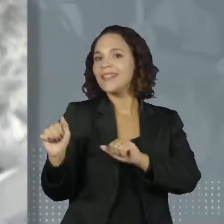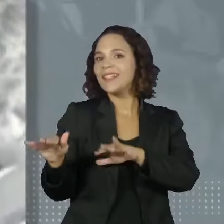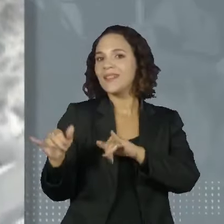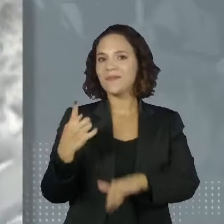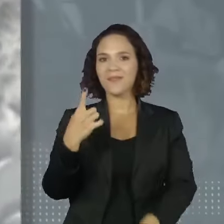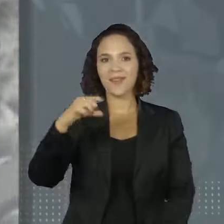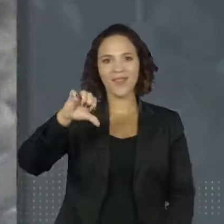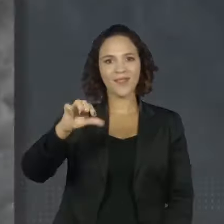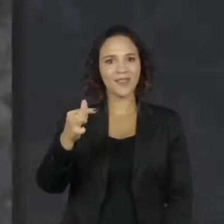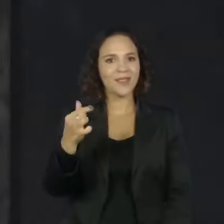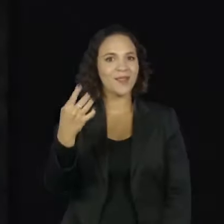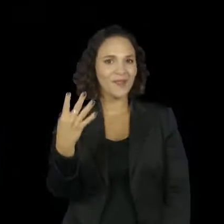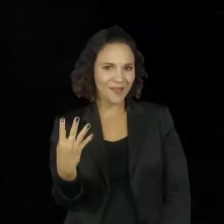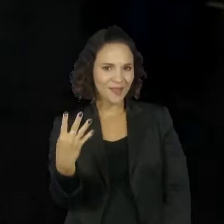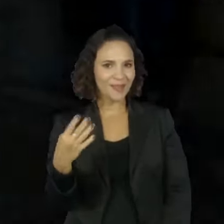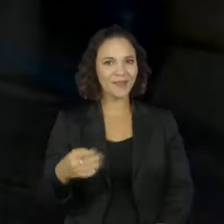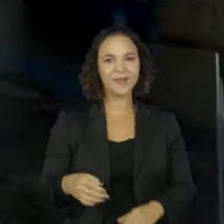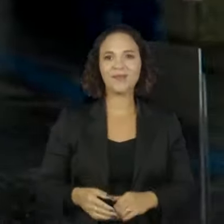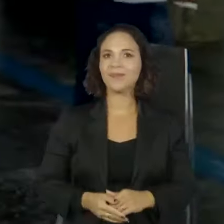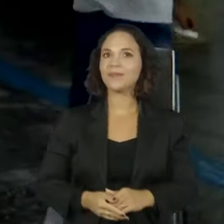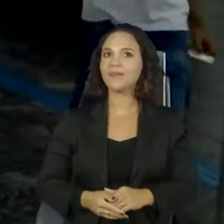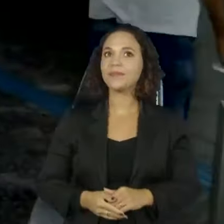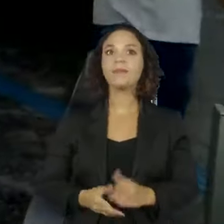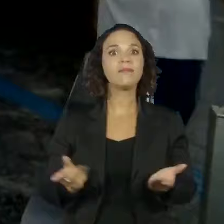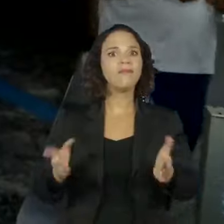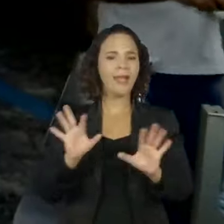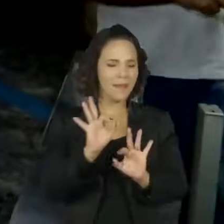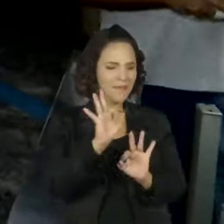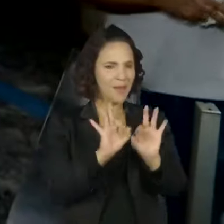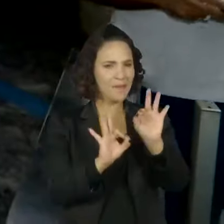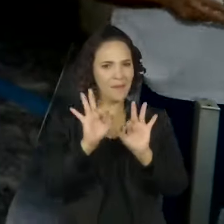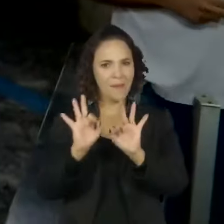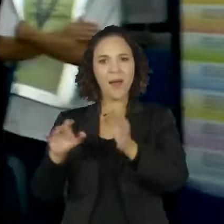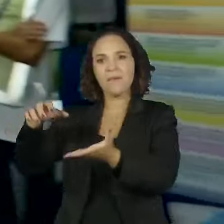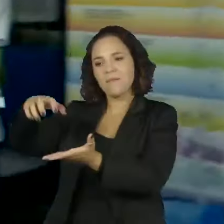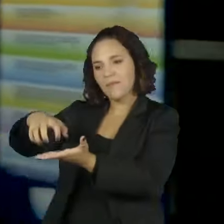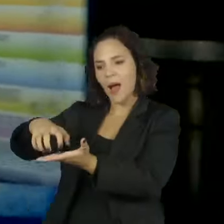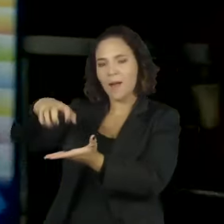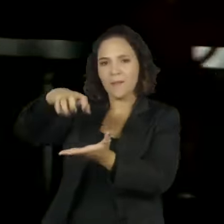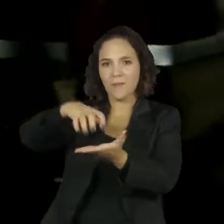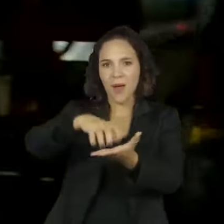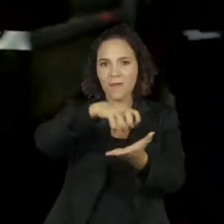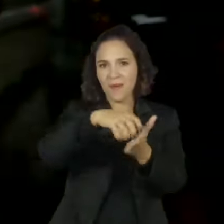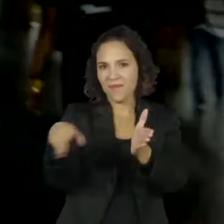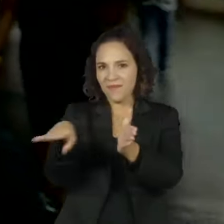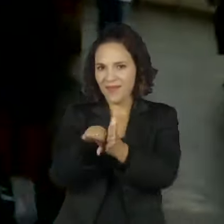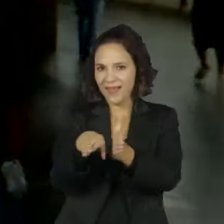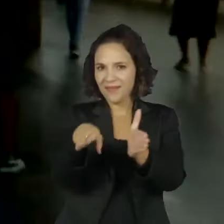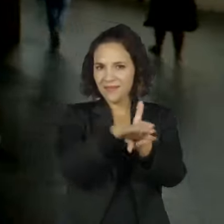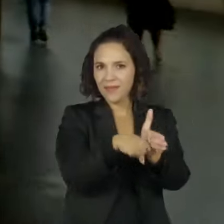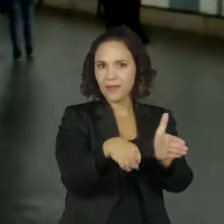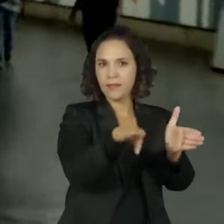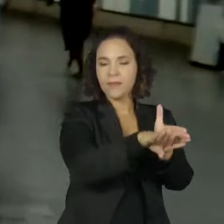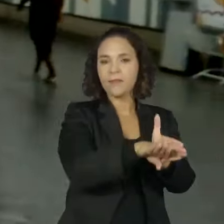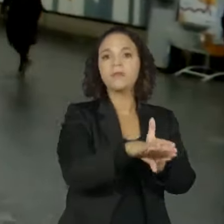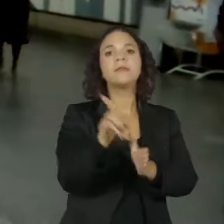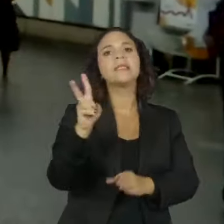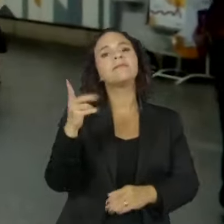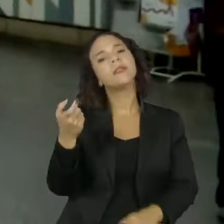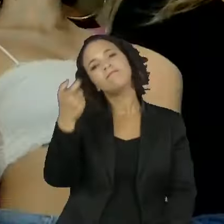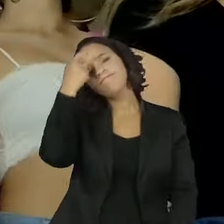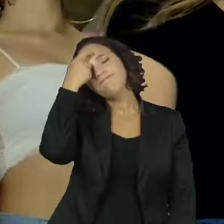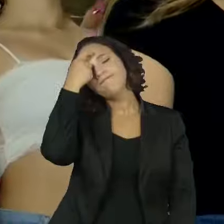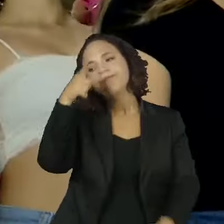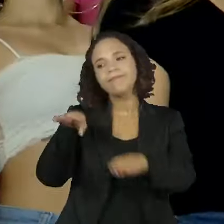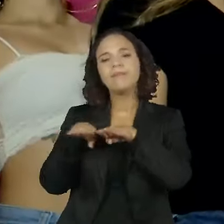1974. Quando nós projetamos estações, uma das coisas que foi consciência entre todo